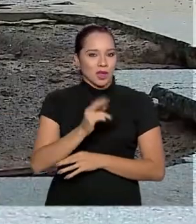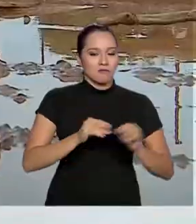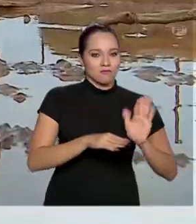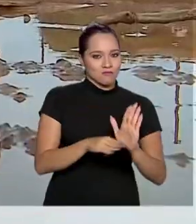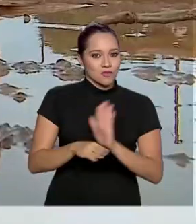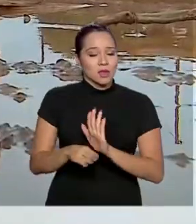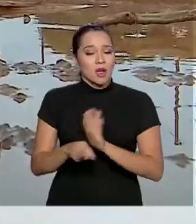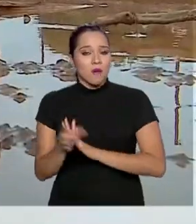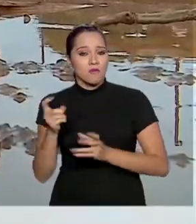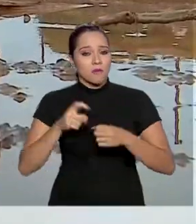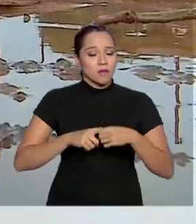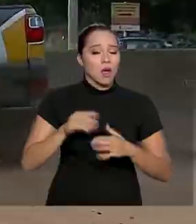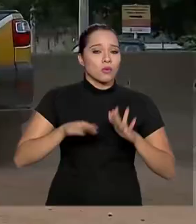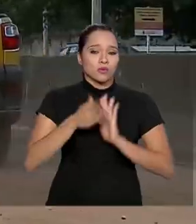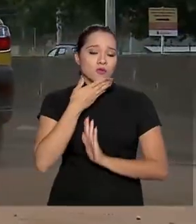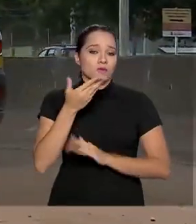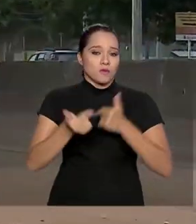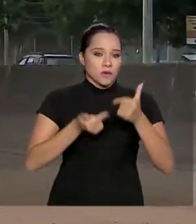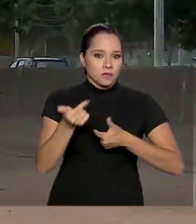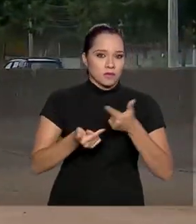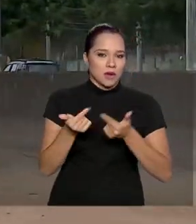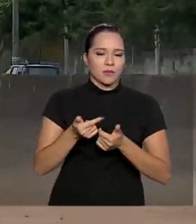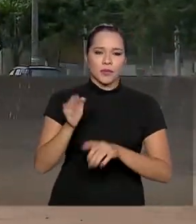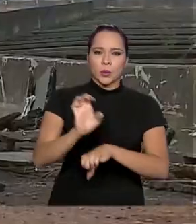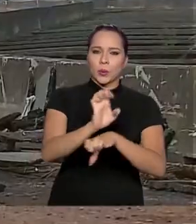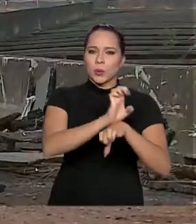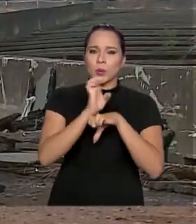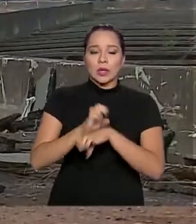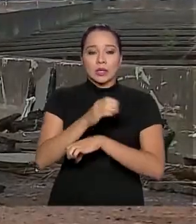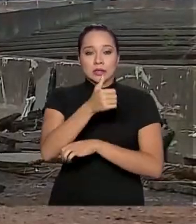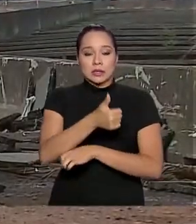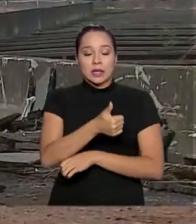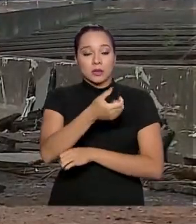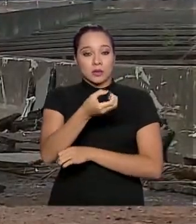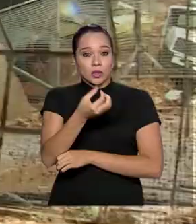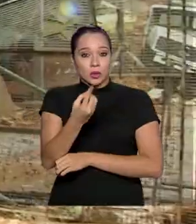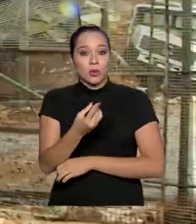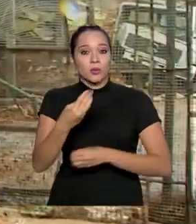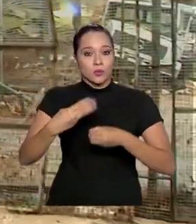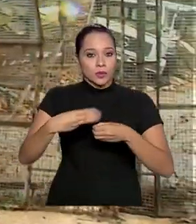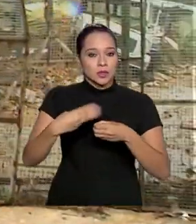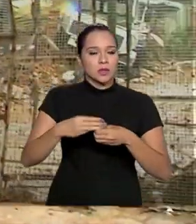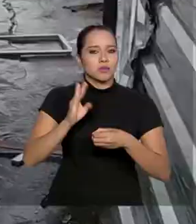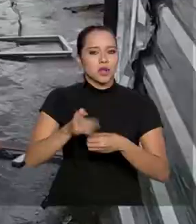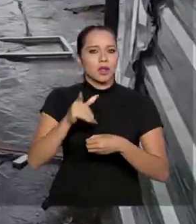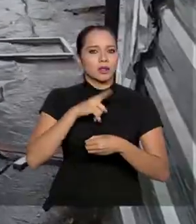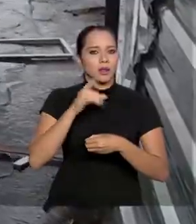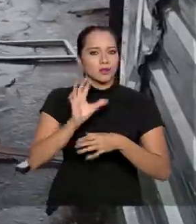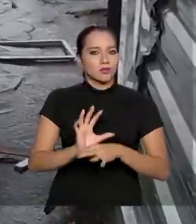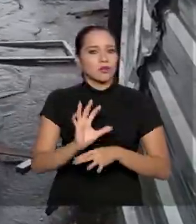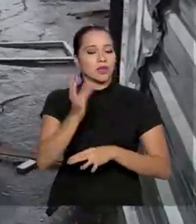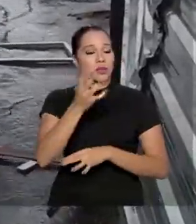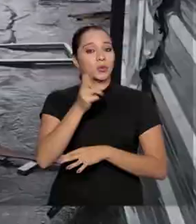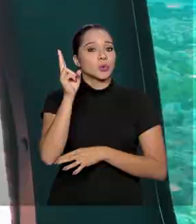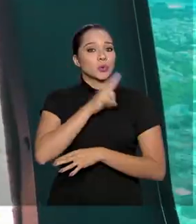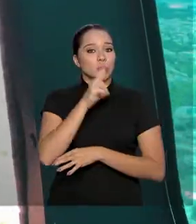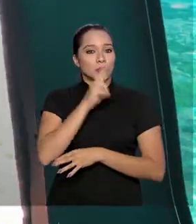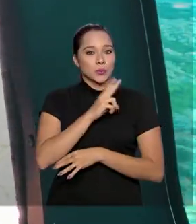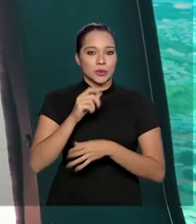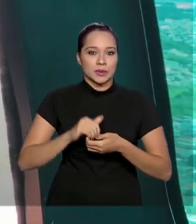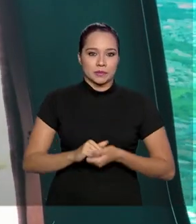essenciais à população. Em todo o estado, 101 municípios estão com reconhecimento federal de situação de emergência.